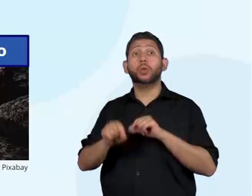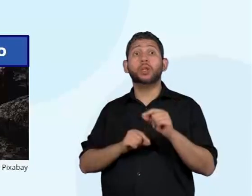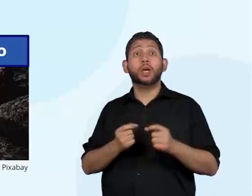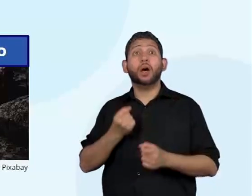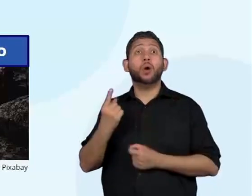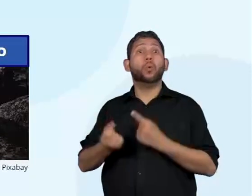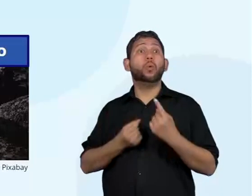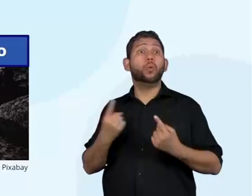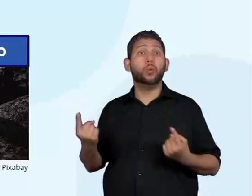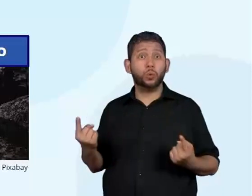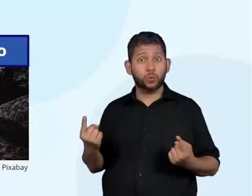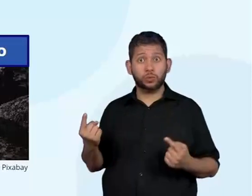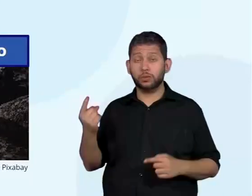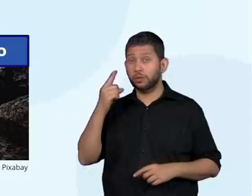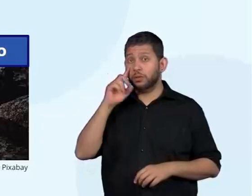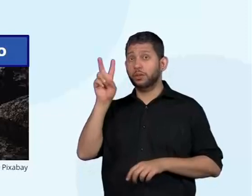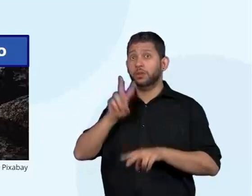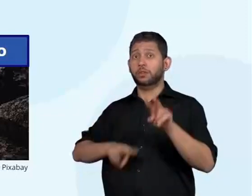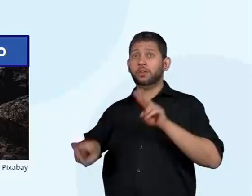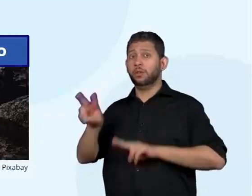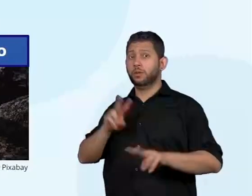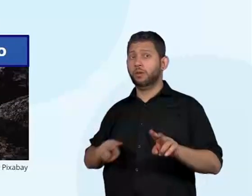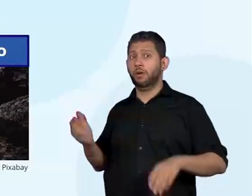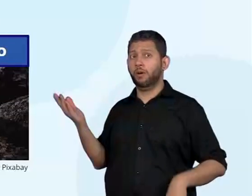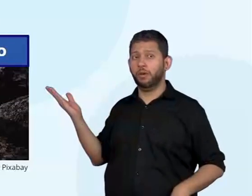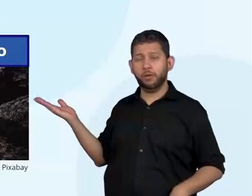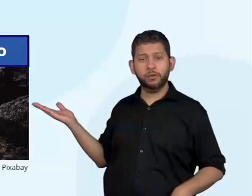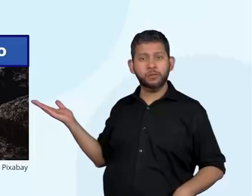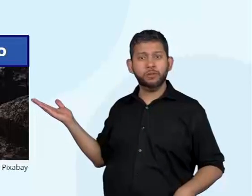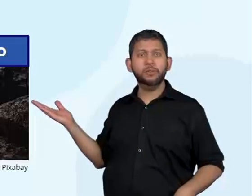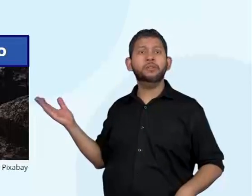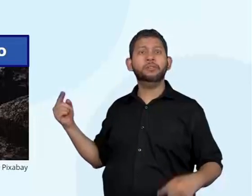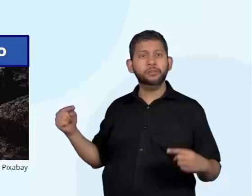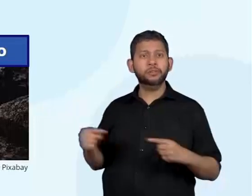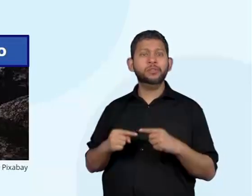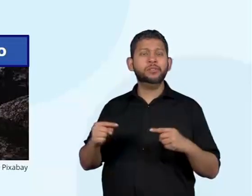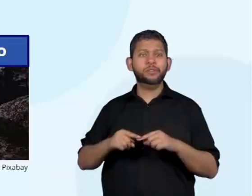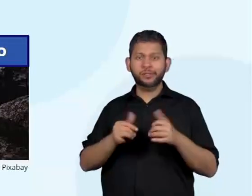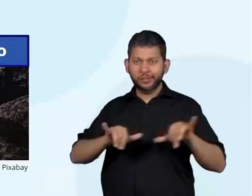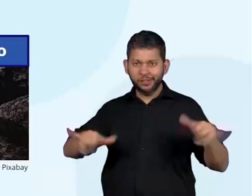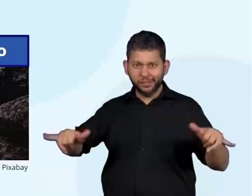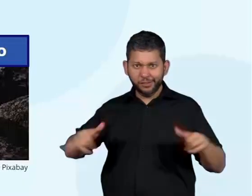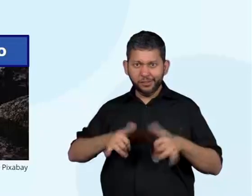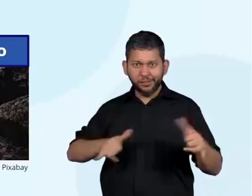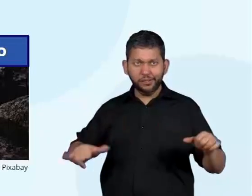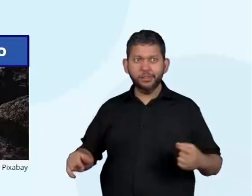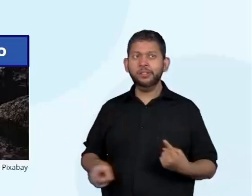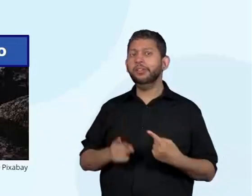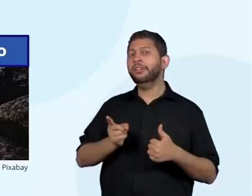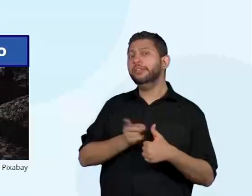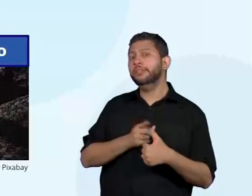imagens de algumas fontes de energia. Então, temos, número um,